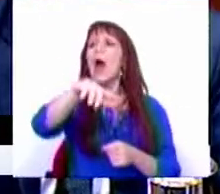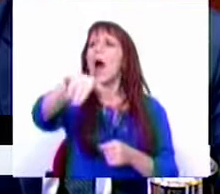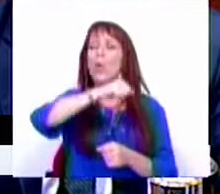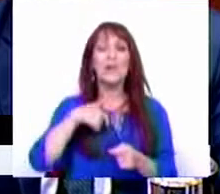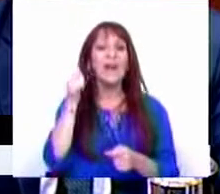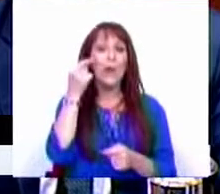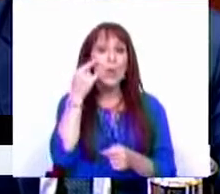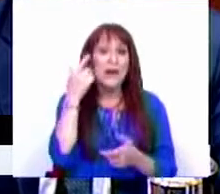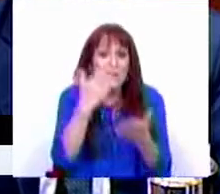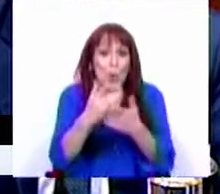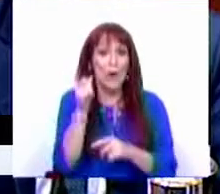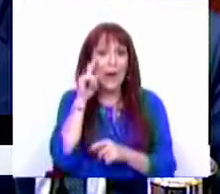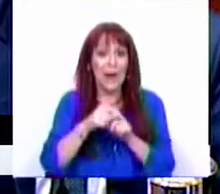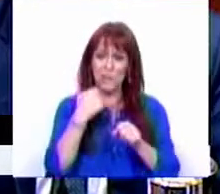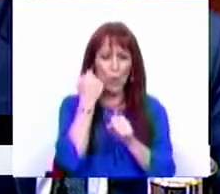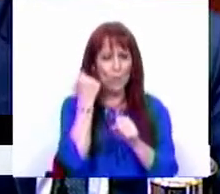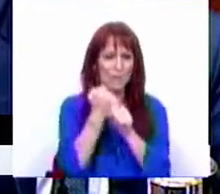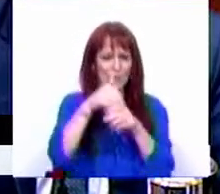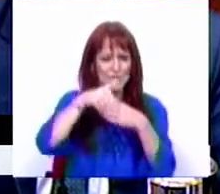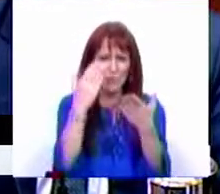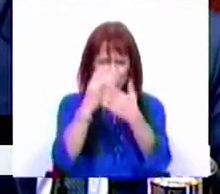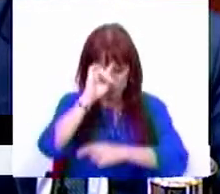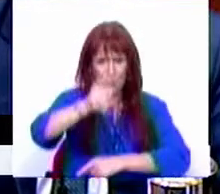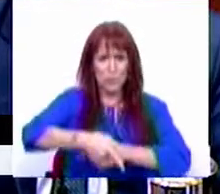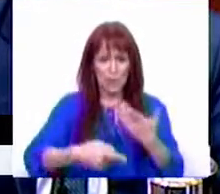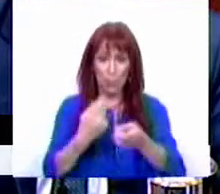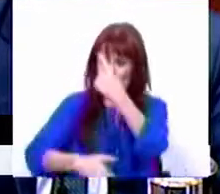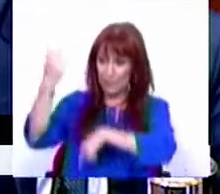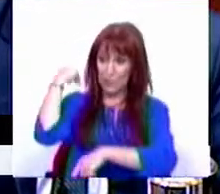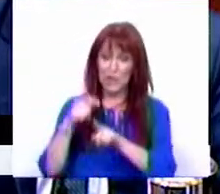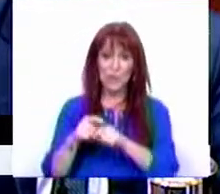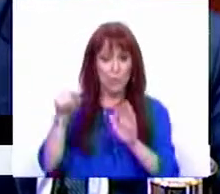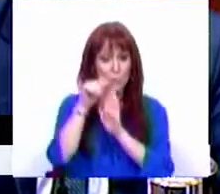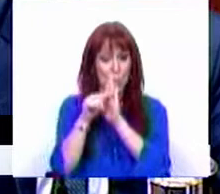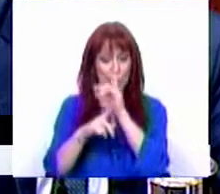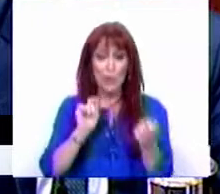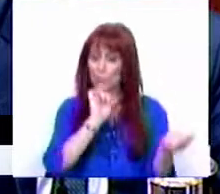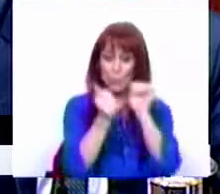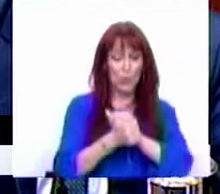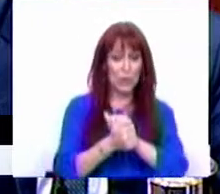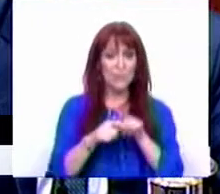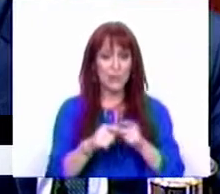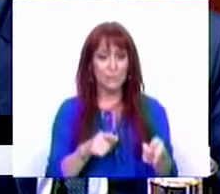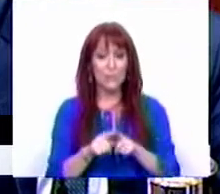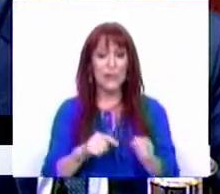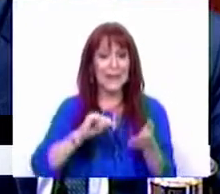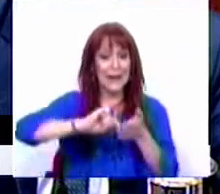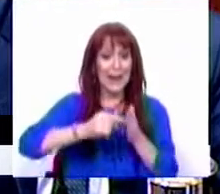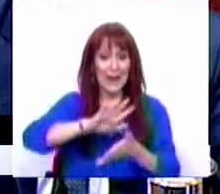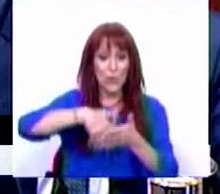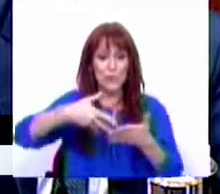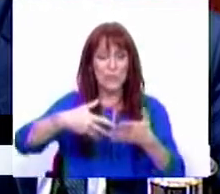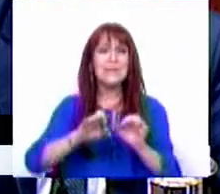Quem conhece as escolas, quem conhece as dinâmicas das escolas, sabe que o ano passado nos normativos mudámos a assignação de crédito horário